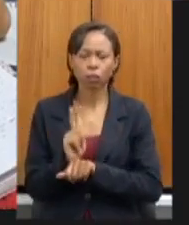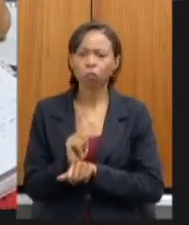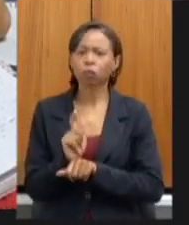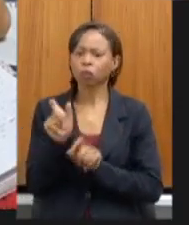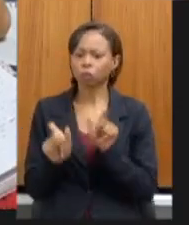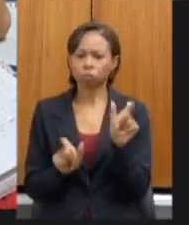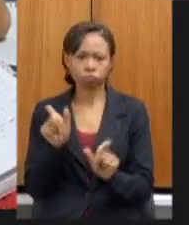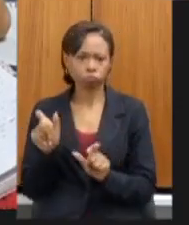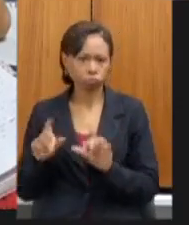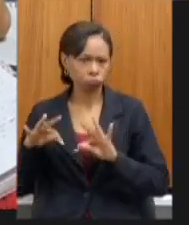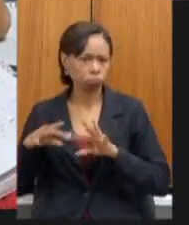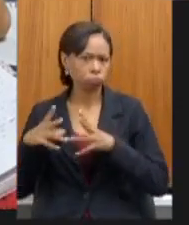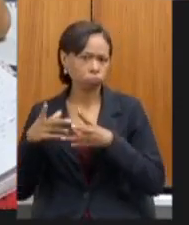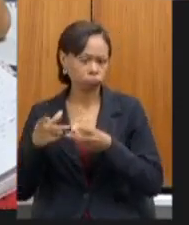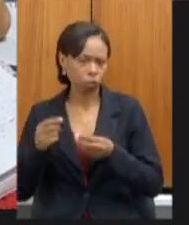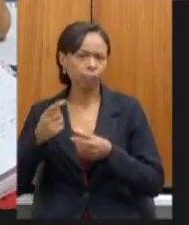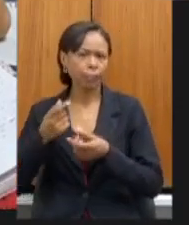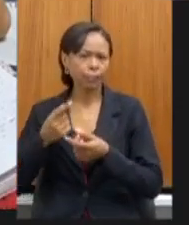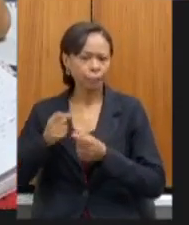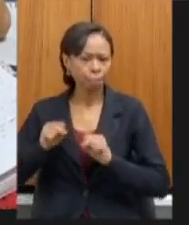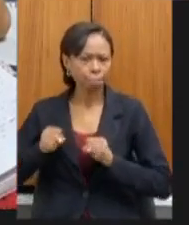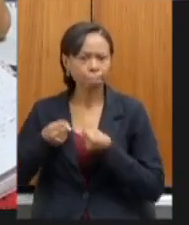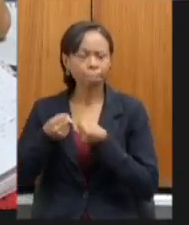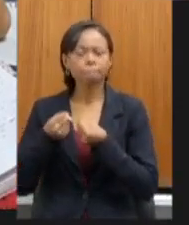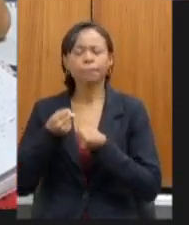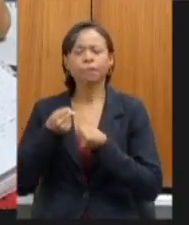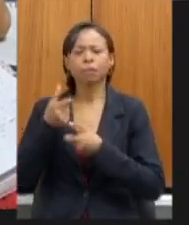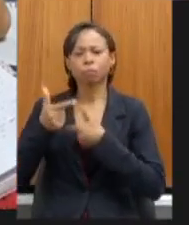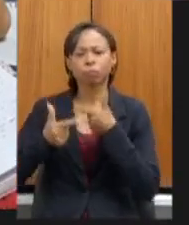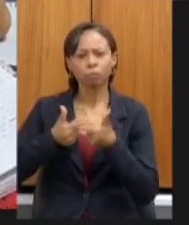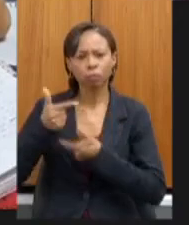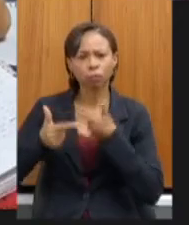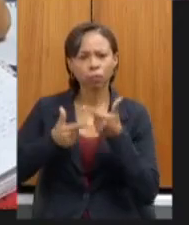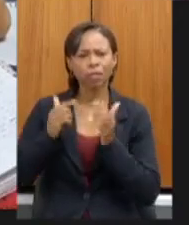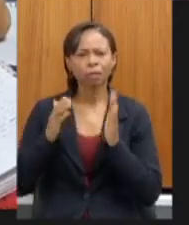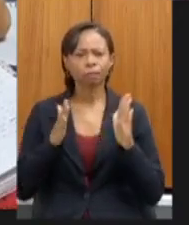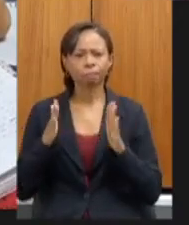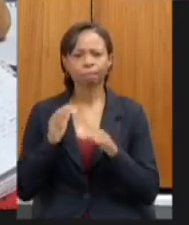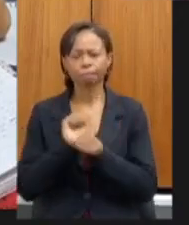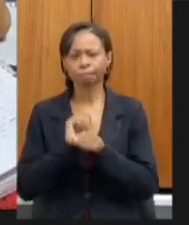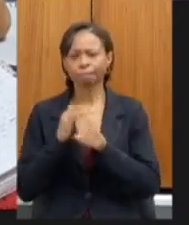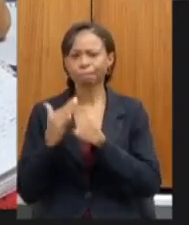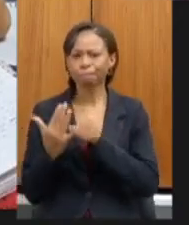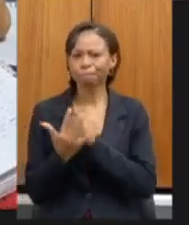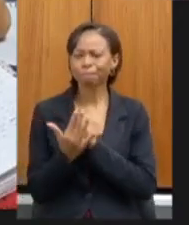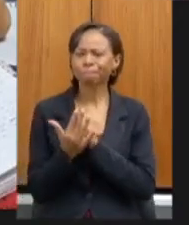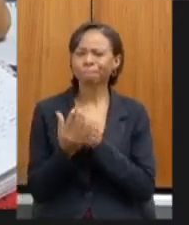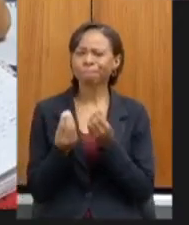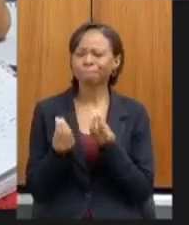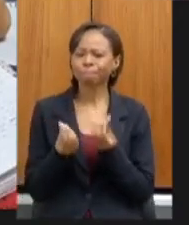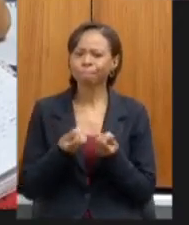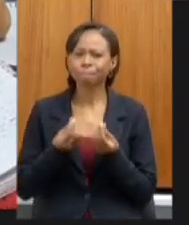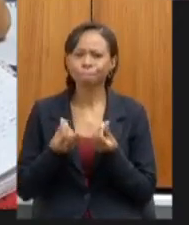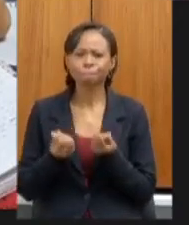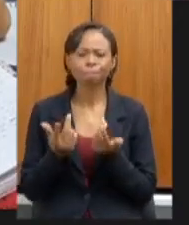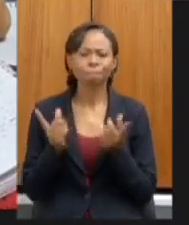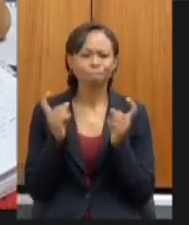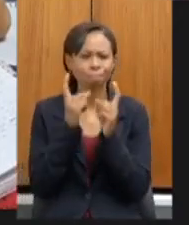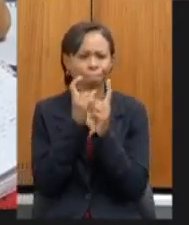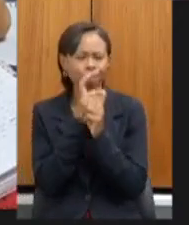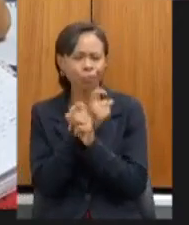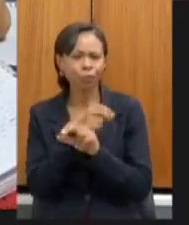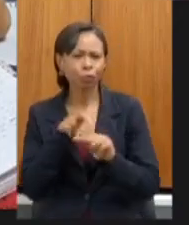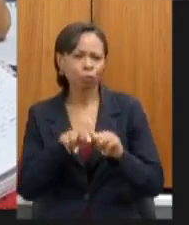têm se desdobrado para fazer nesse período tão sensível em relação, por conta da pandemia